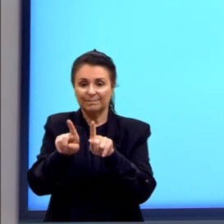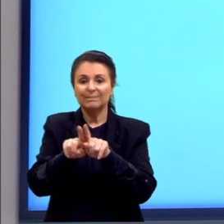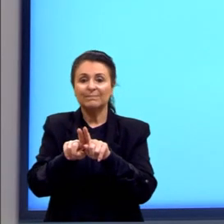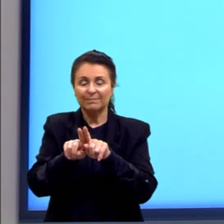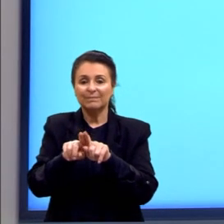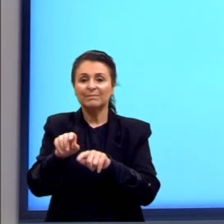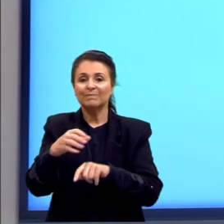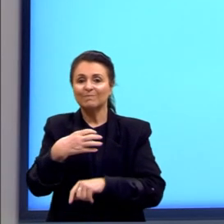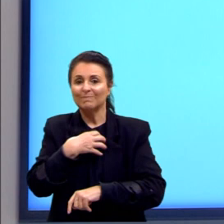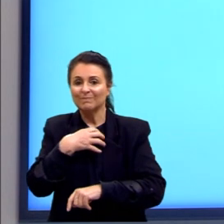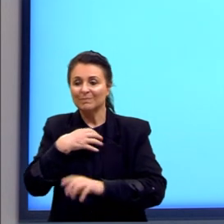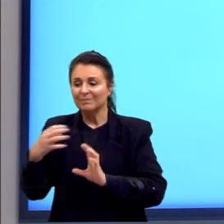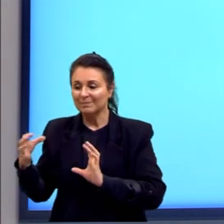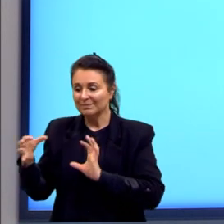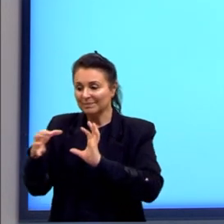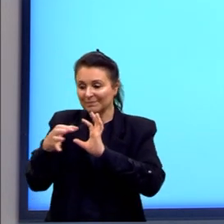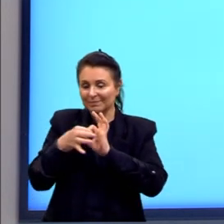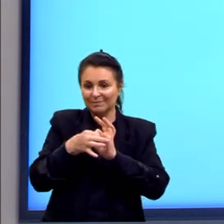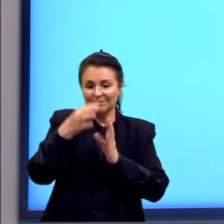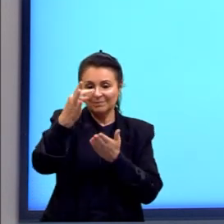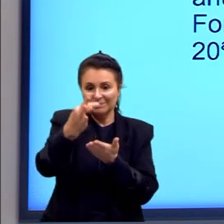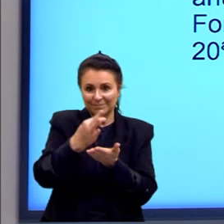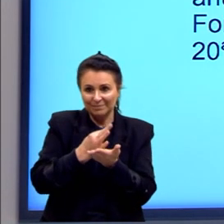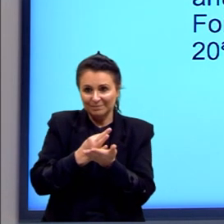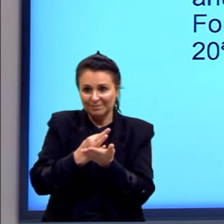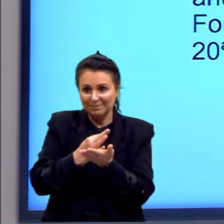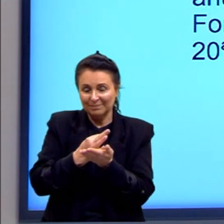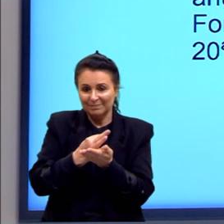maneira de linkar os nossos textos.